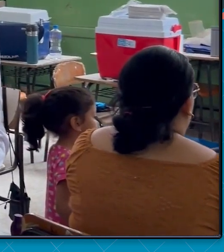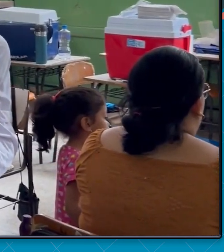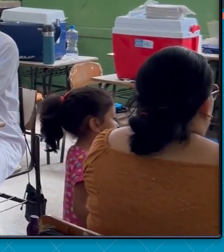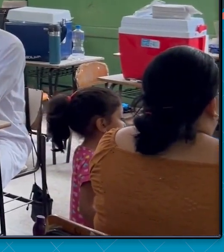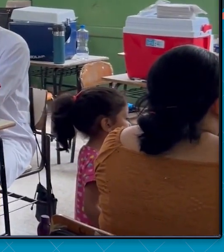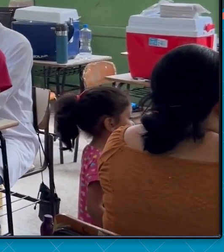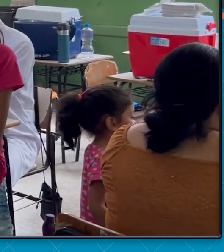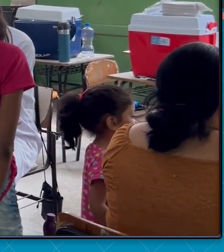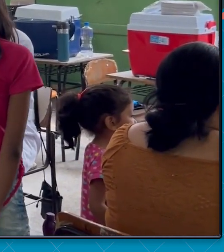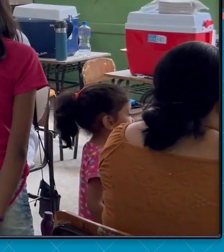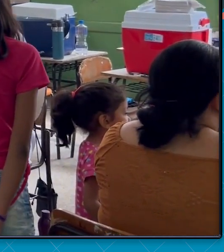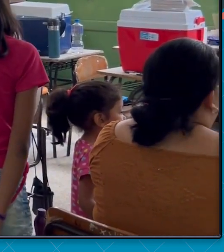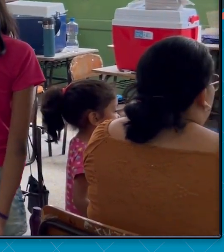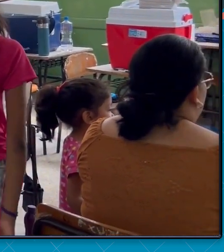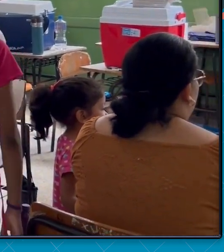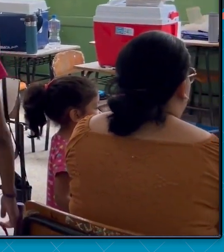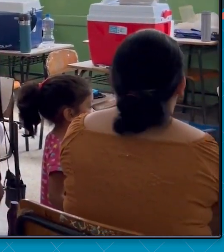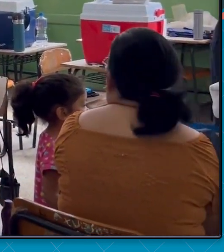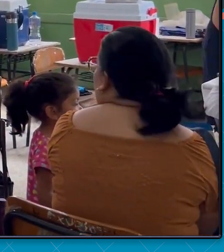Obrigada.